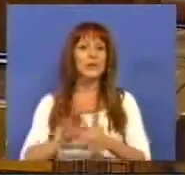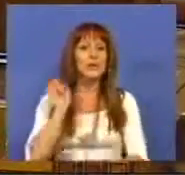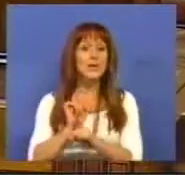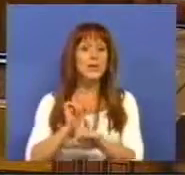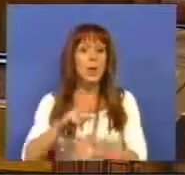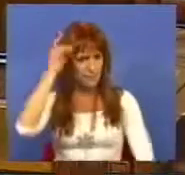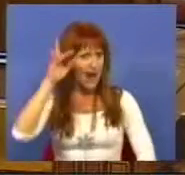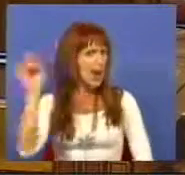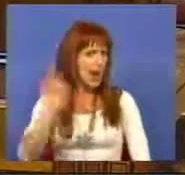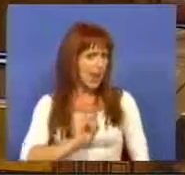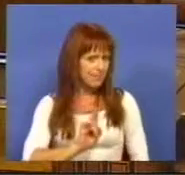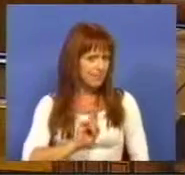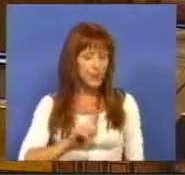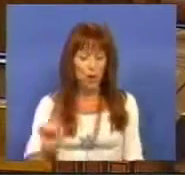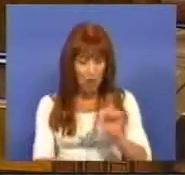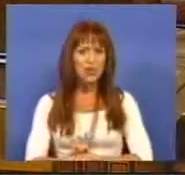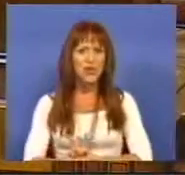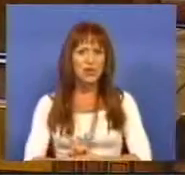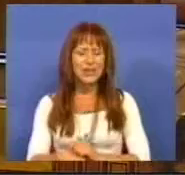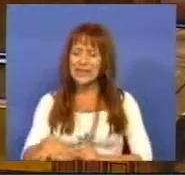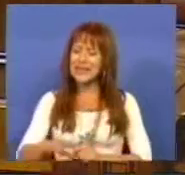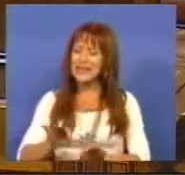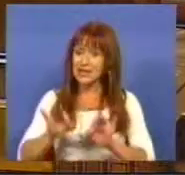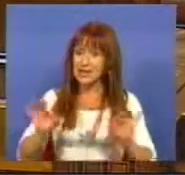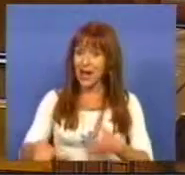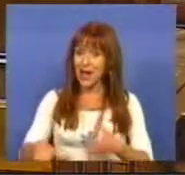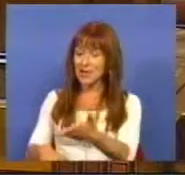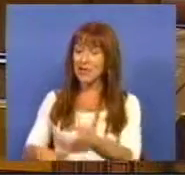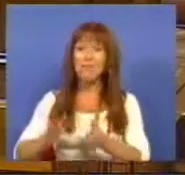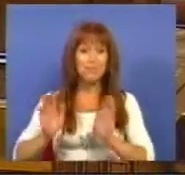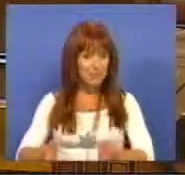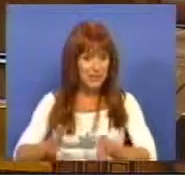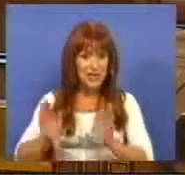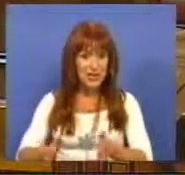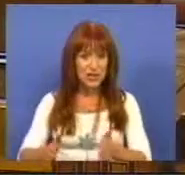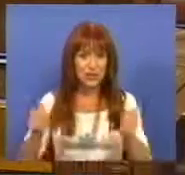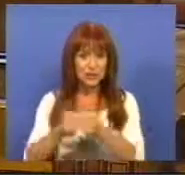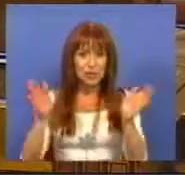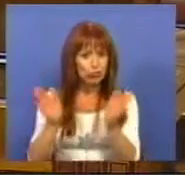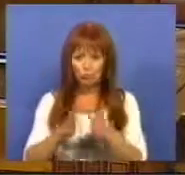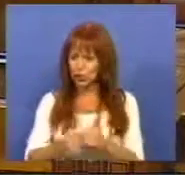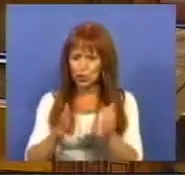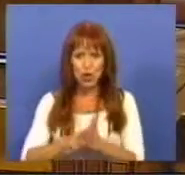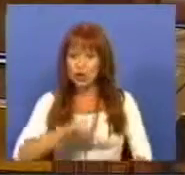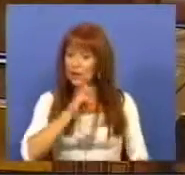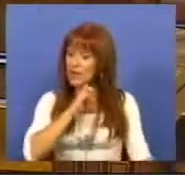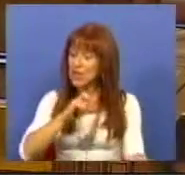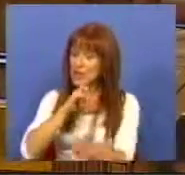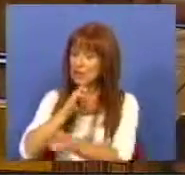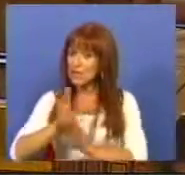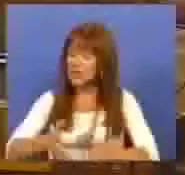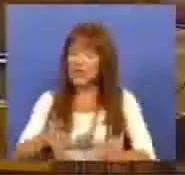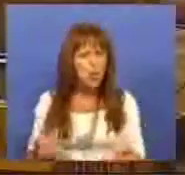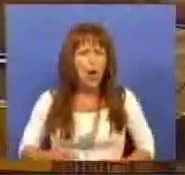à corrupção. Bem pelo contrário, numa situação como esta, devem estar todos os alertas levantados.